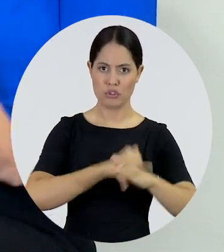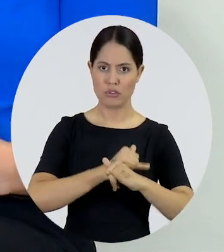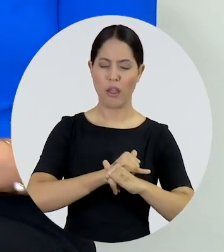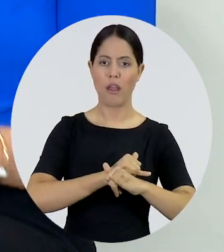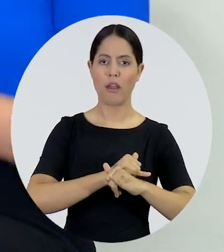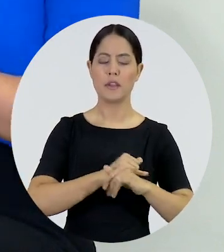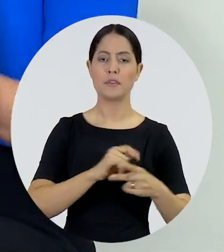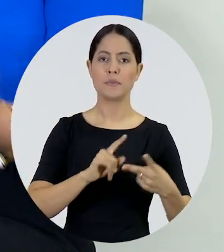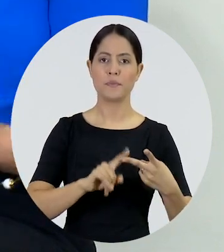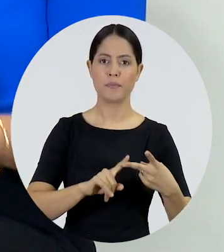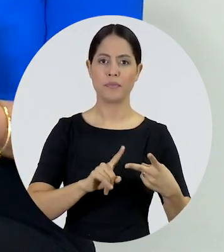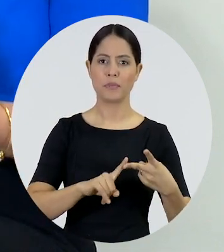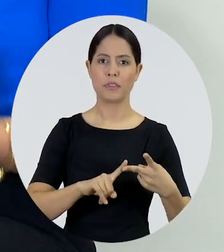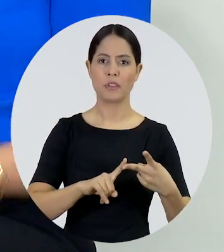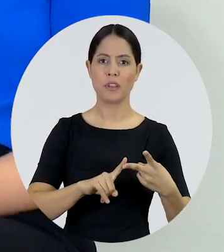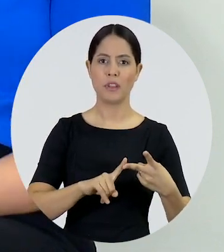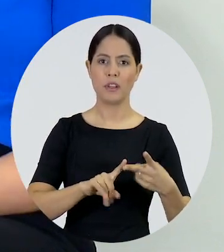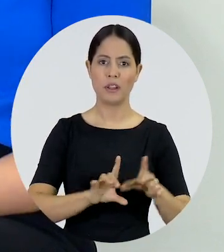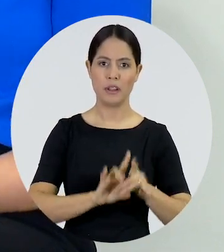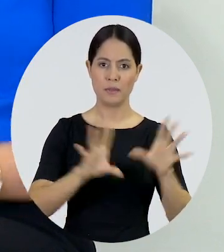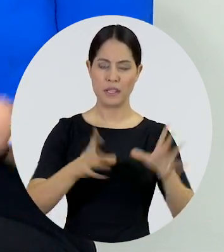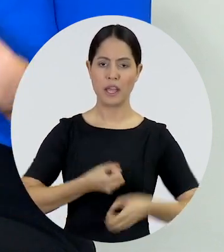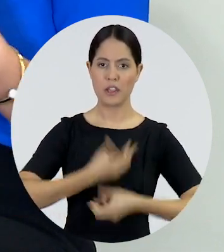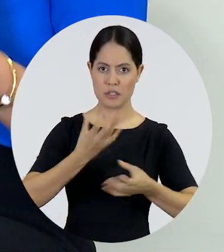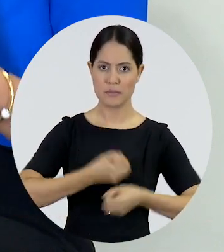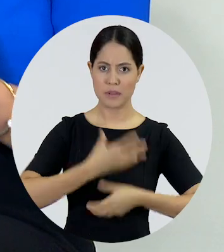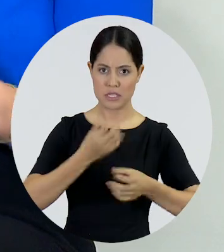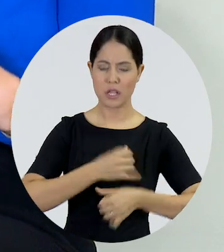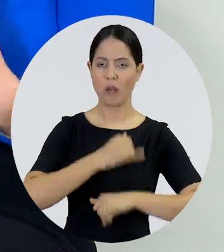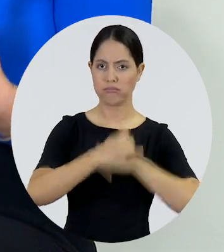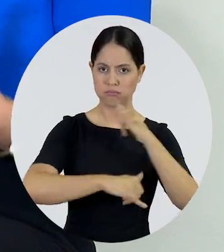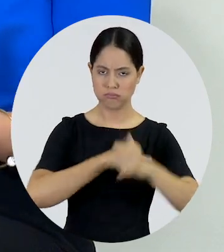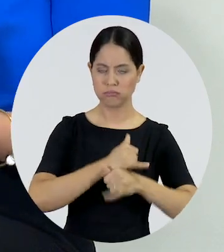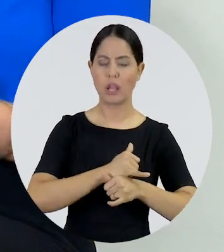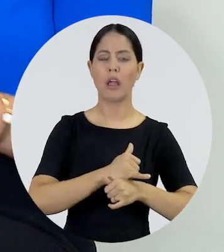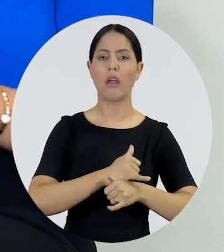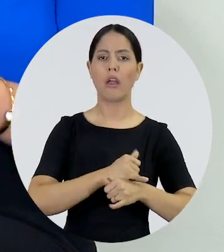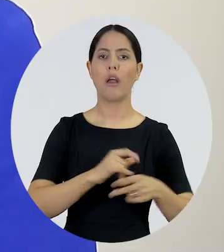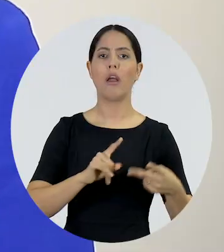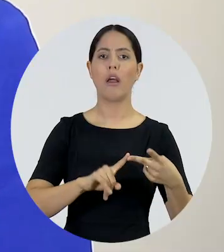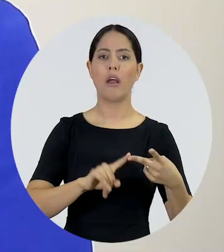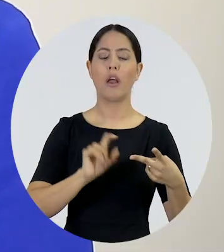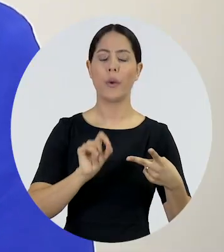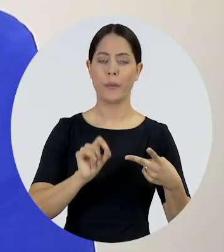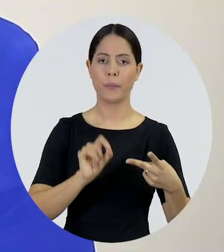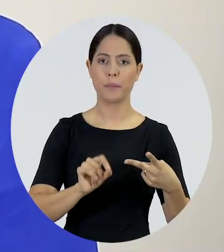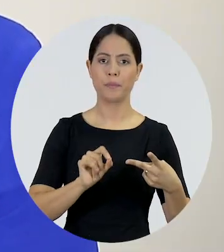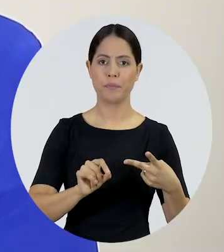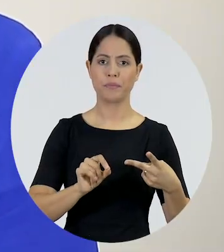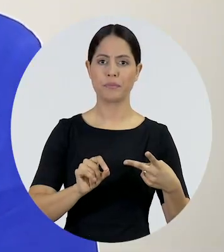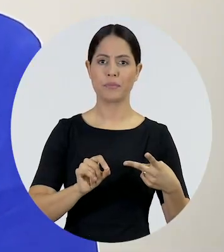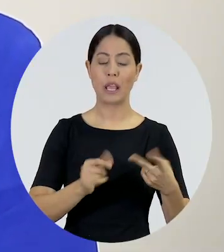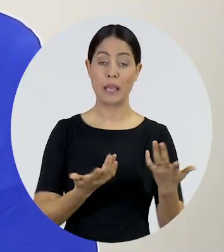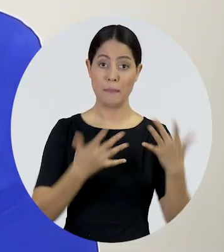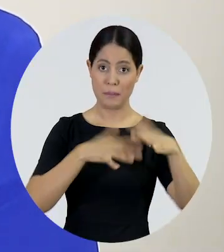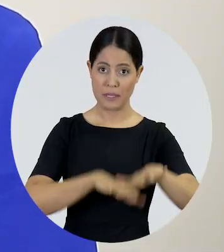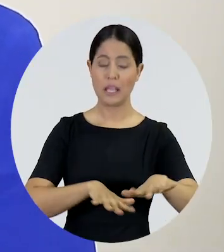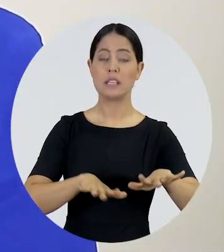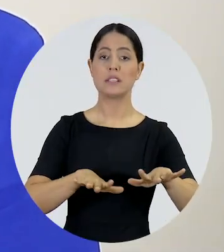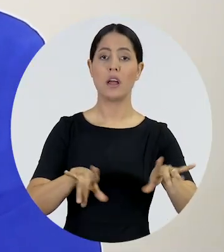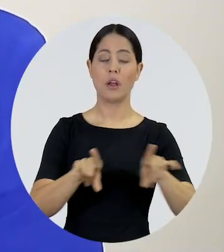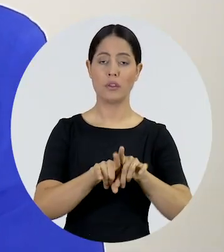entendendo quais e como são os desafios da liberdade de expressão na esfera digital, na internet. A gente trabalha muito pela